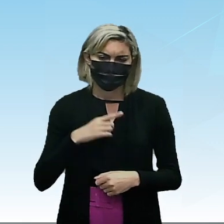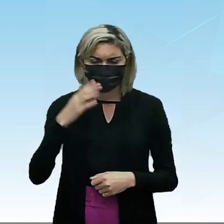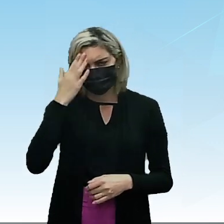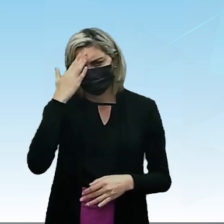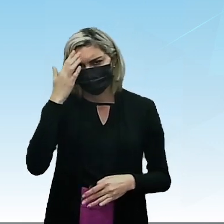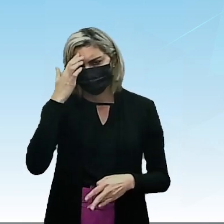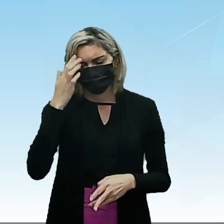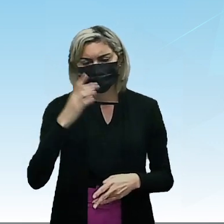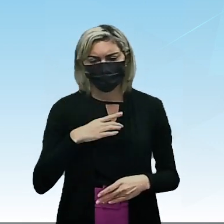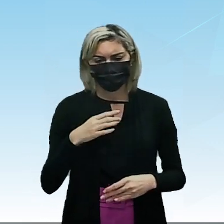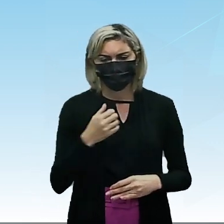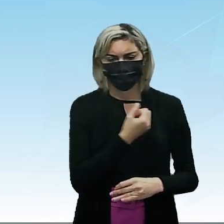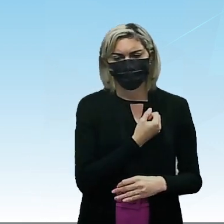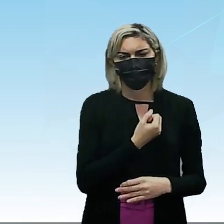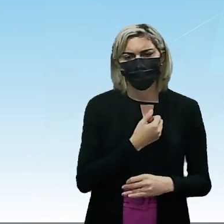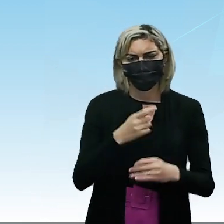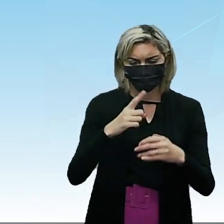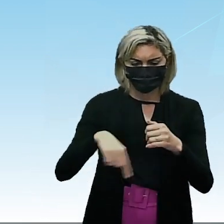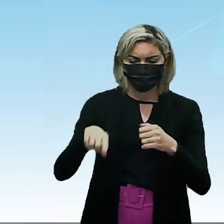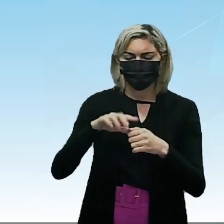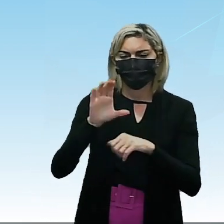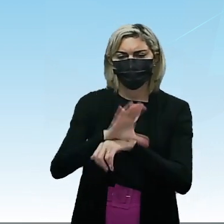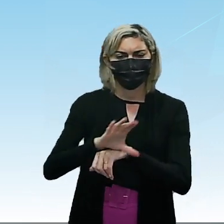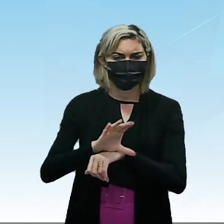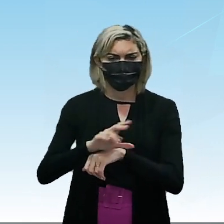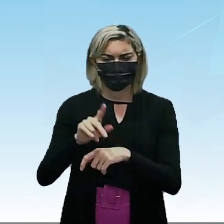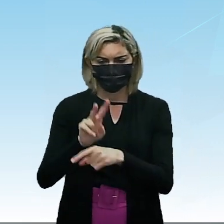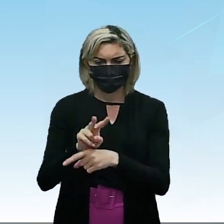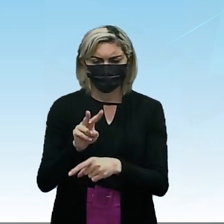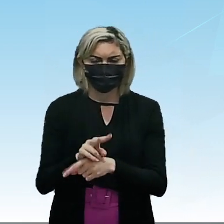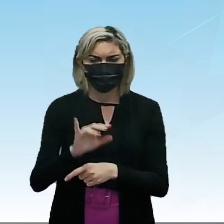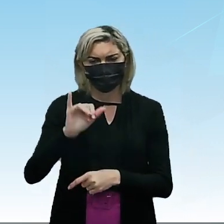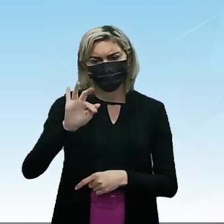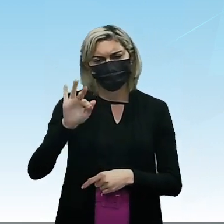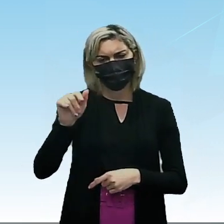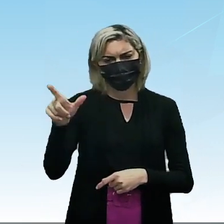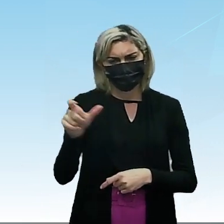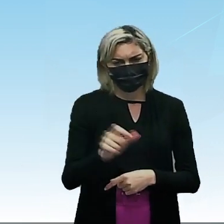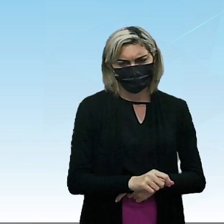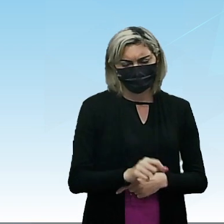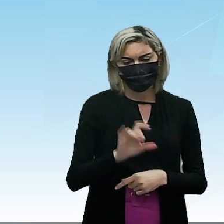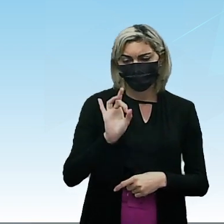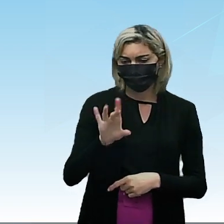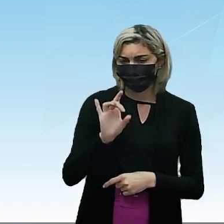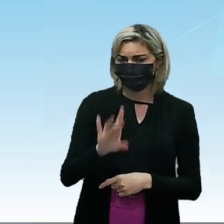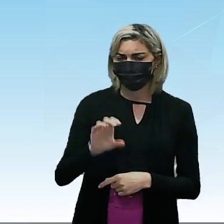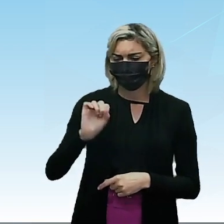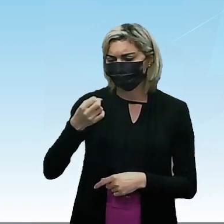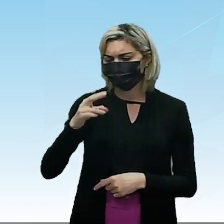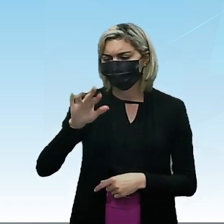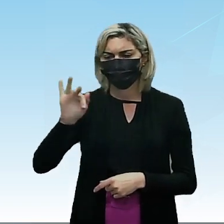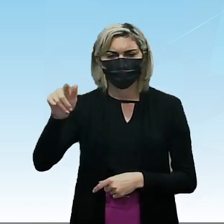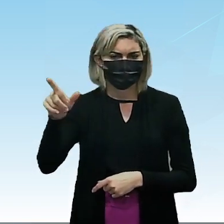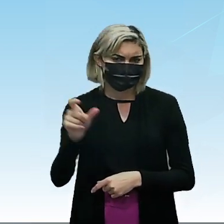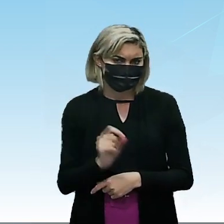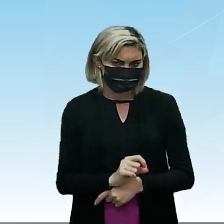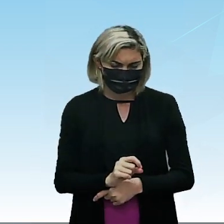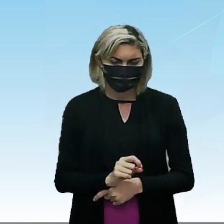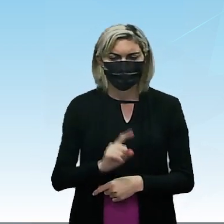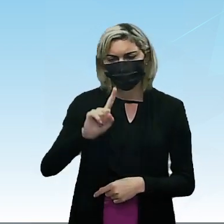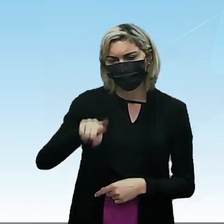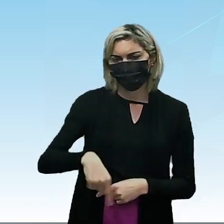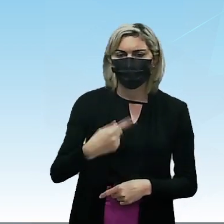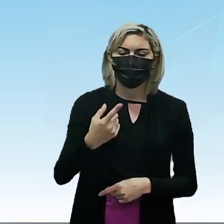o número de átomos de carbono, prefixo, infixo, só que o sufixo do aldeído